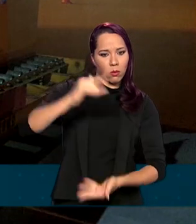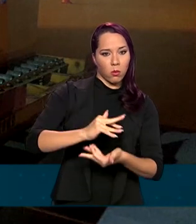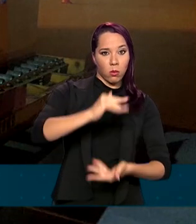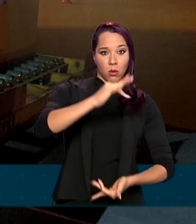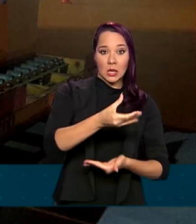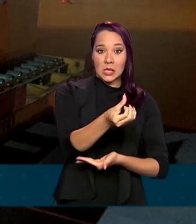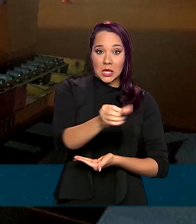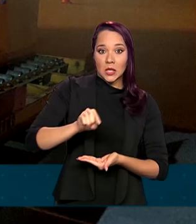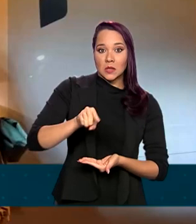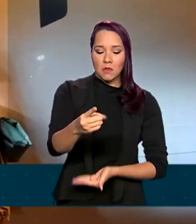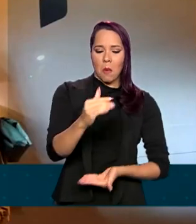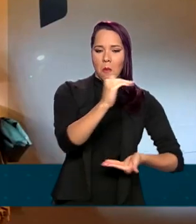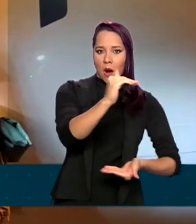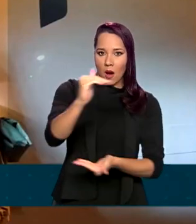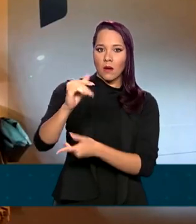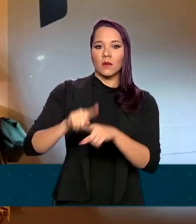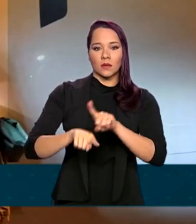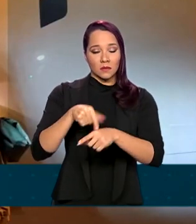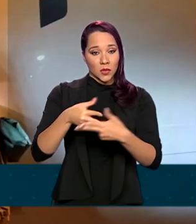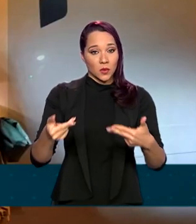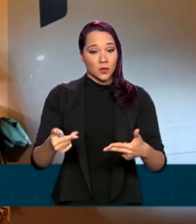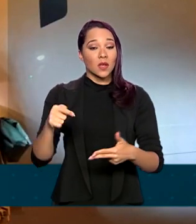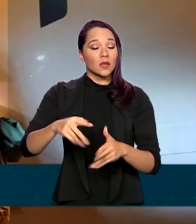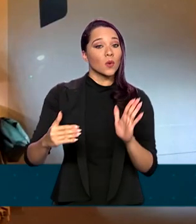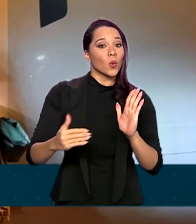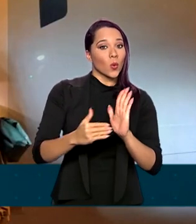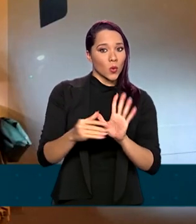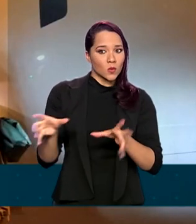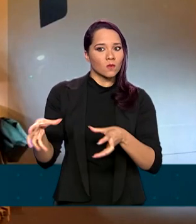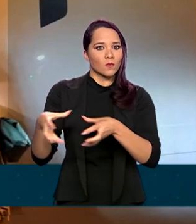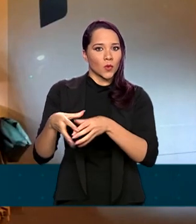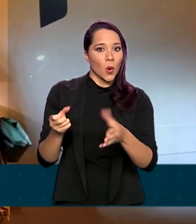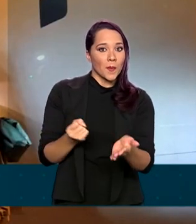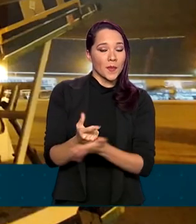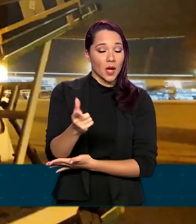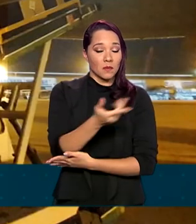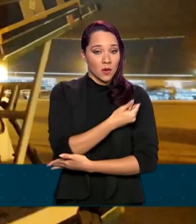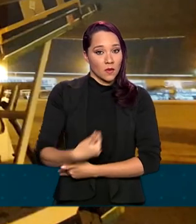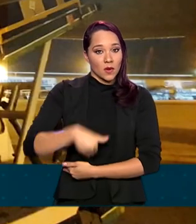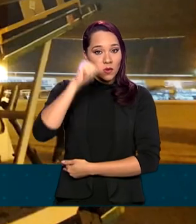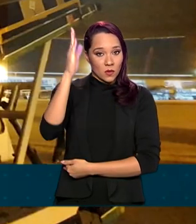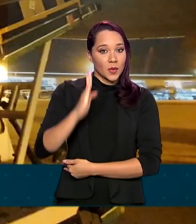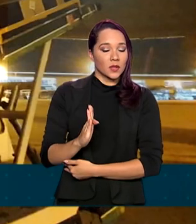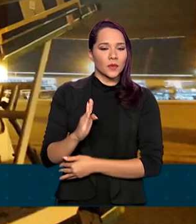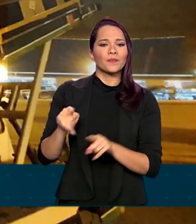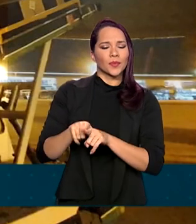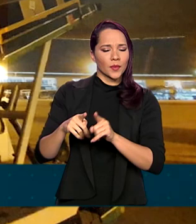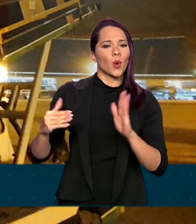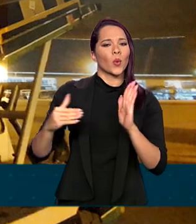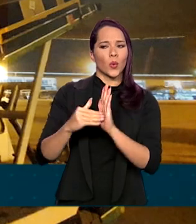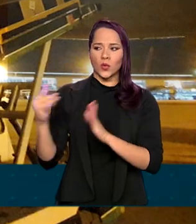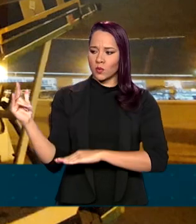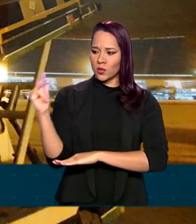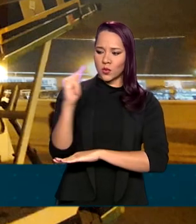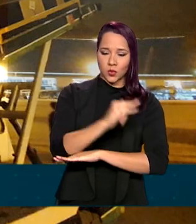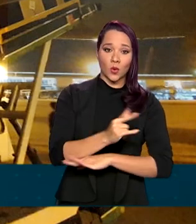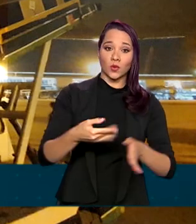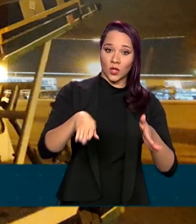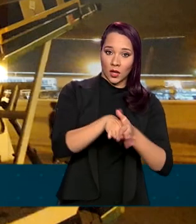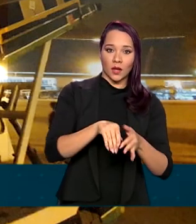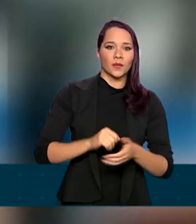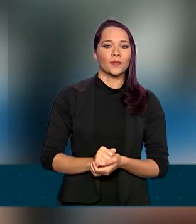mil caixas com o produto. Esse foi o último lote comprado pelo governo brasileiro e também o último voo de entrega, o